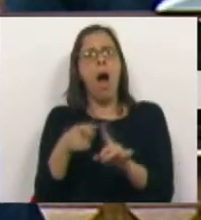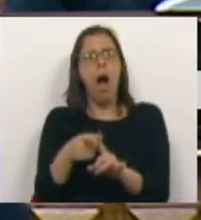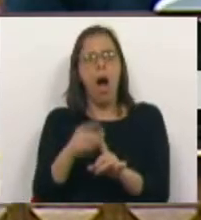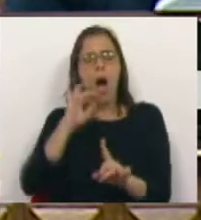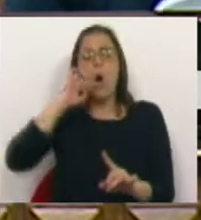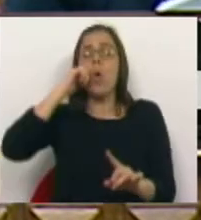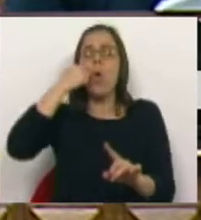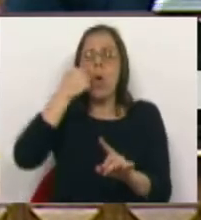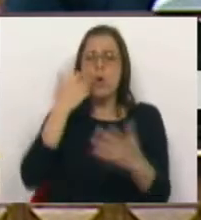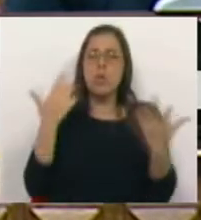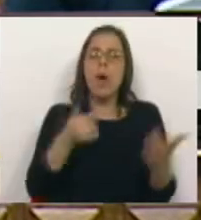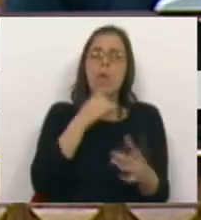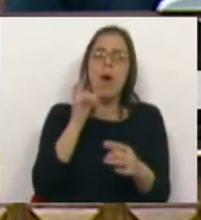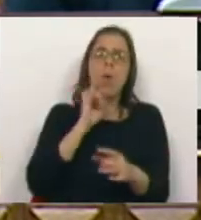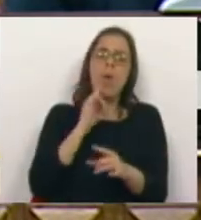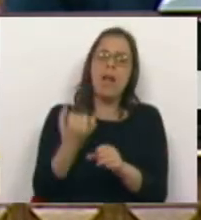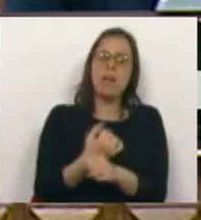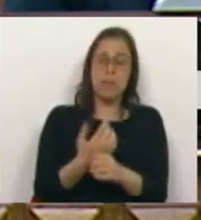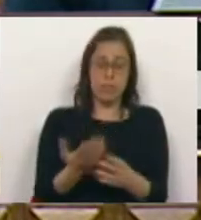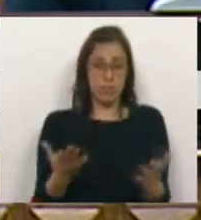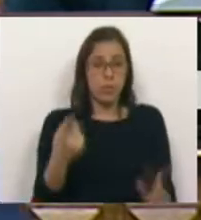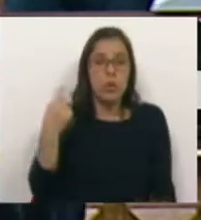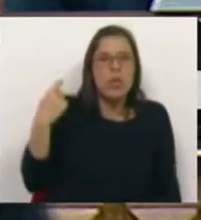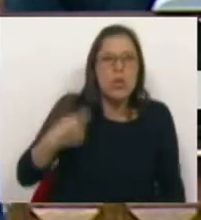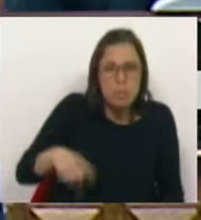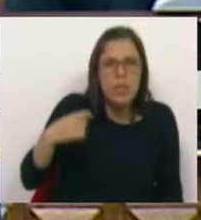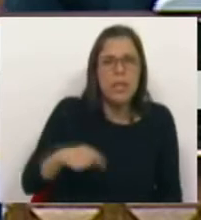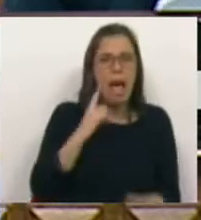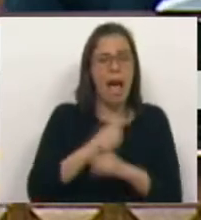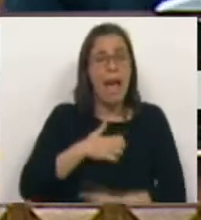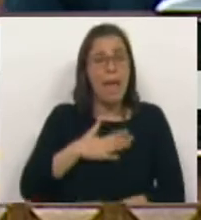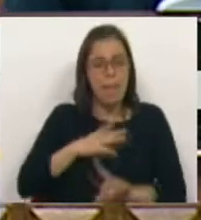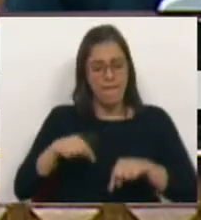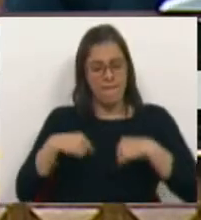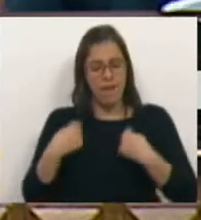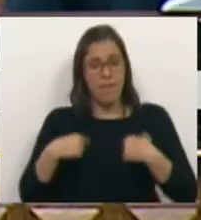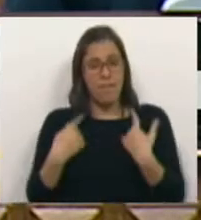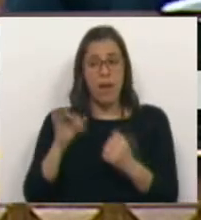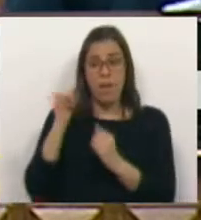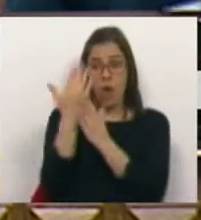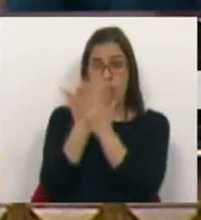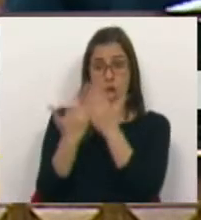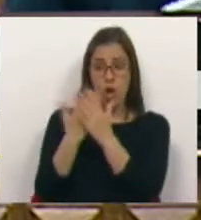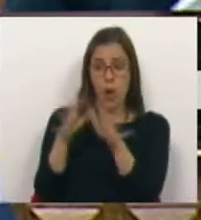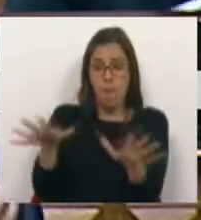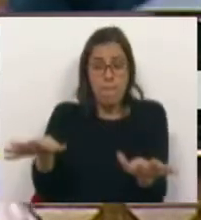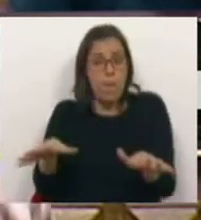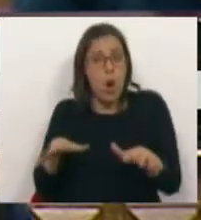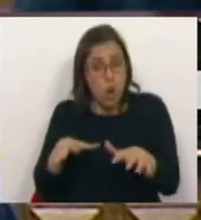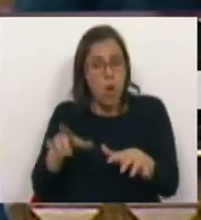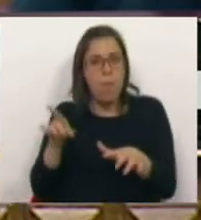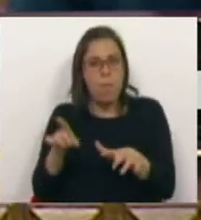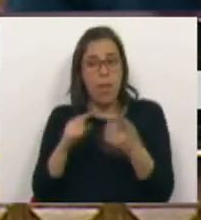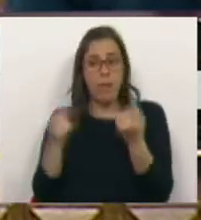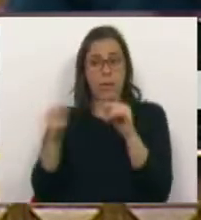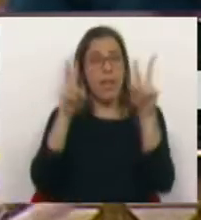consequências na qualidade do serviço. Reparem, os Presidentes destas empresas, quando o seu negócio e o seu monopólio se torna